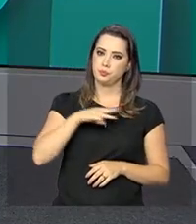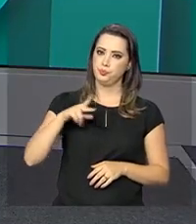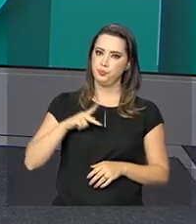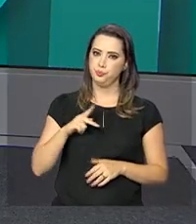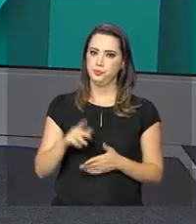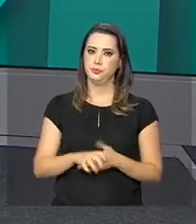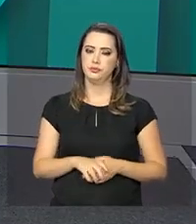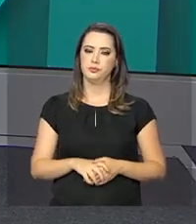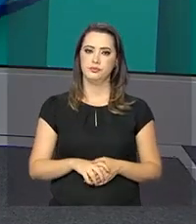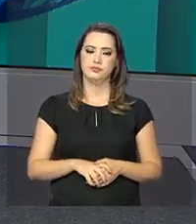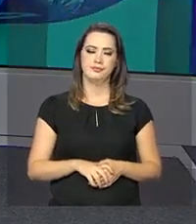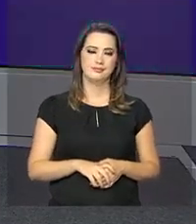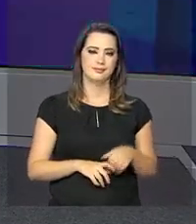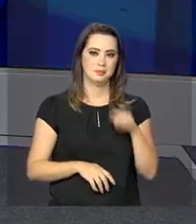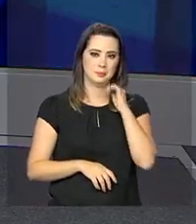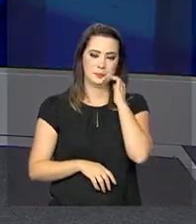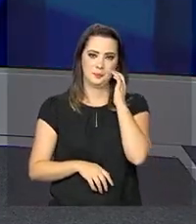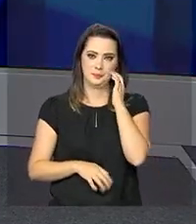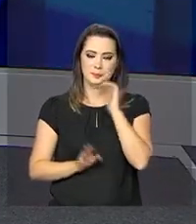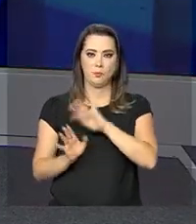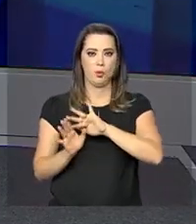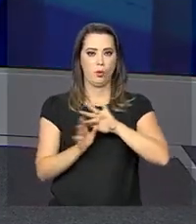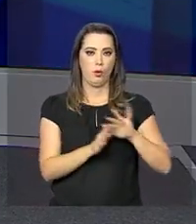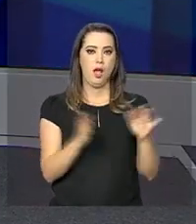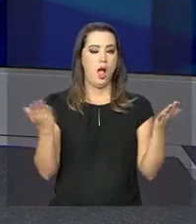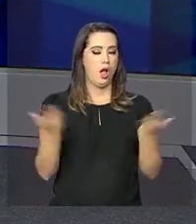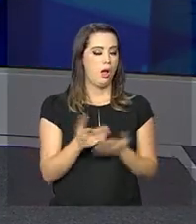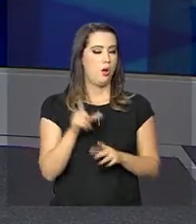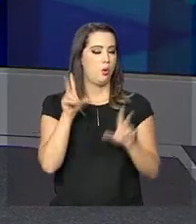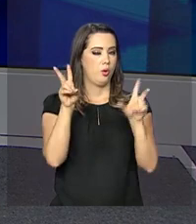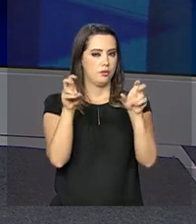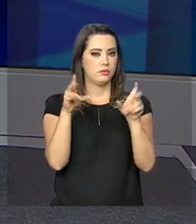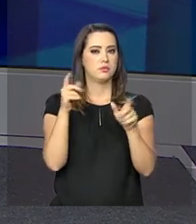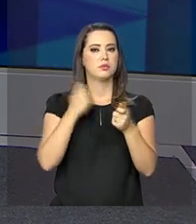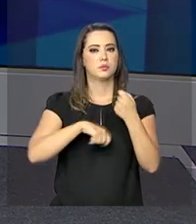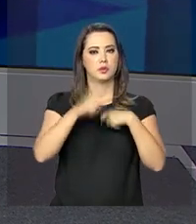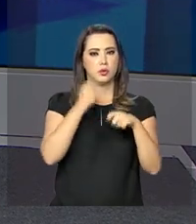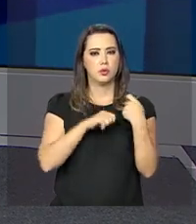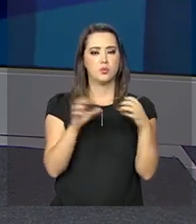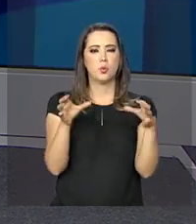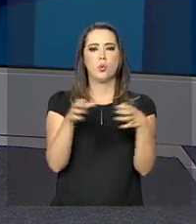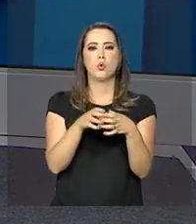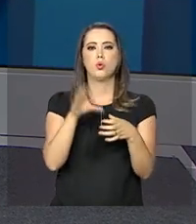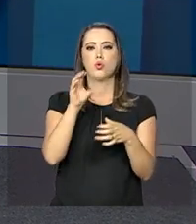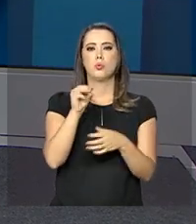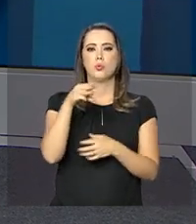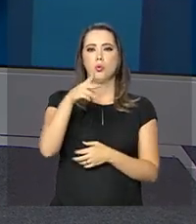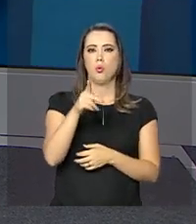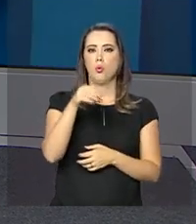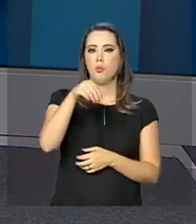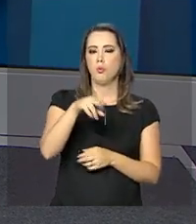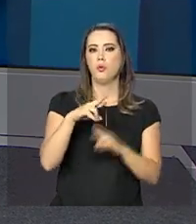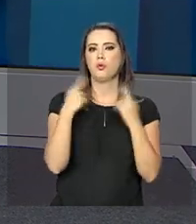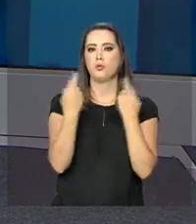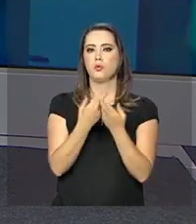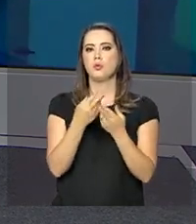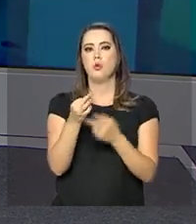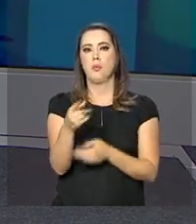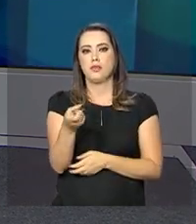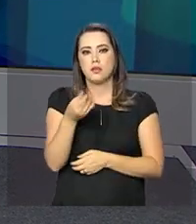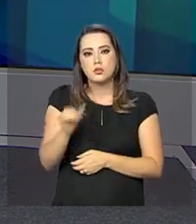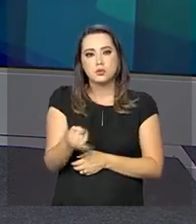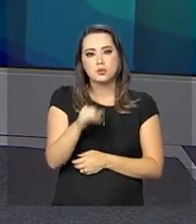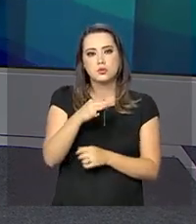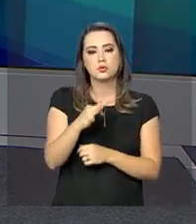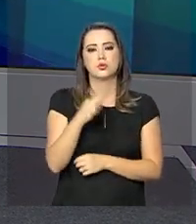o assunto agora é economia. O Comitê de Política Monetária, o COPOM, fez mais uma reunião para definir a taxa de juros para os próximos dias.